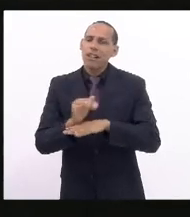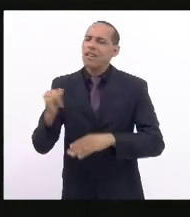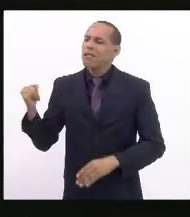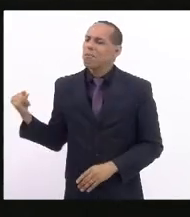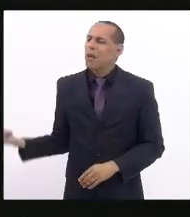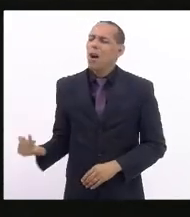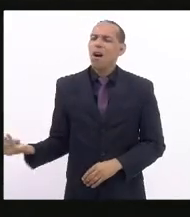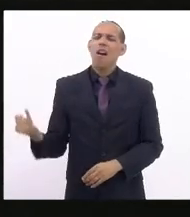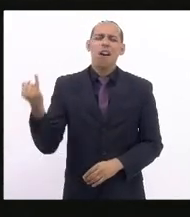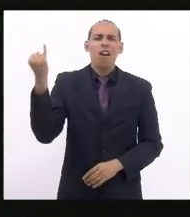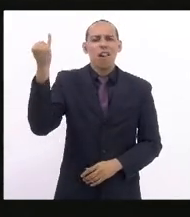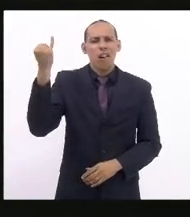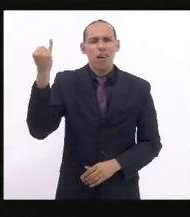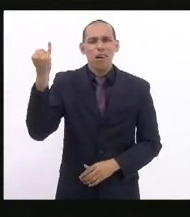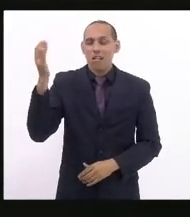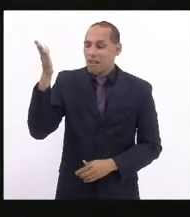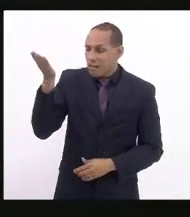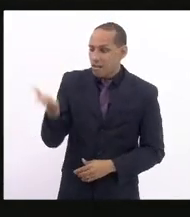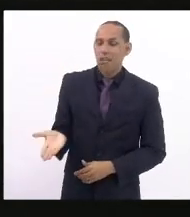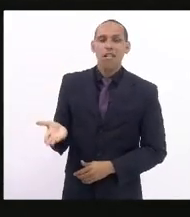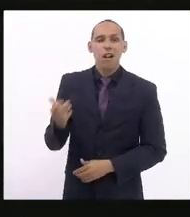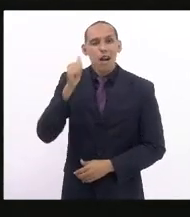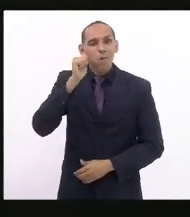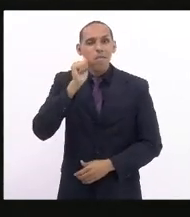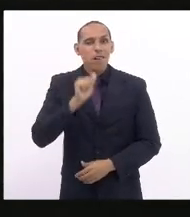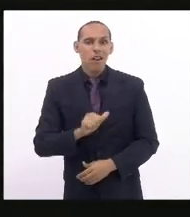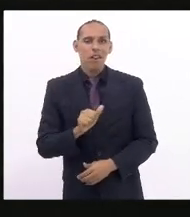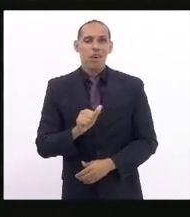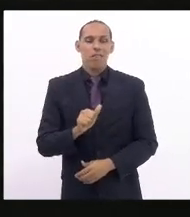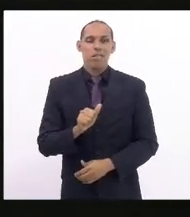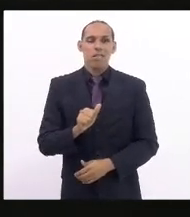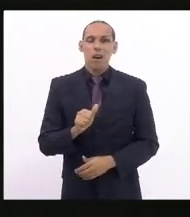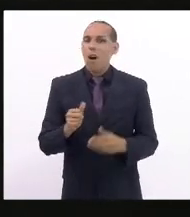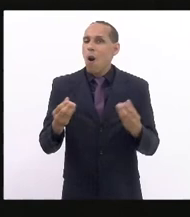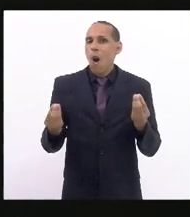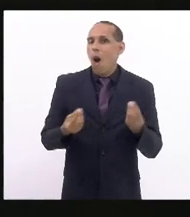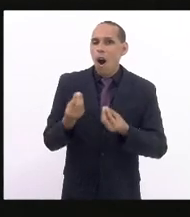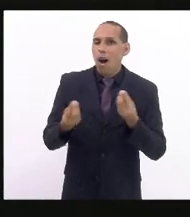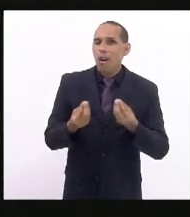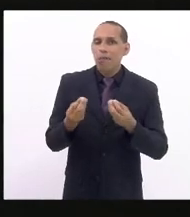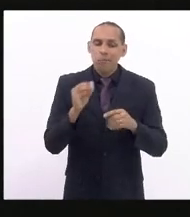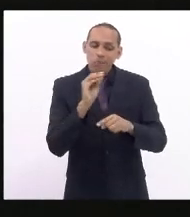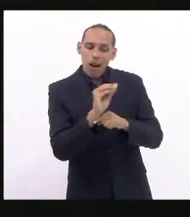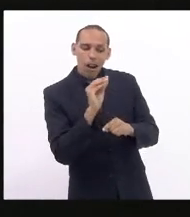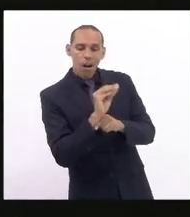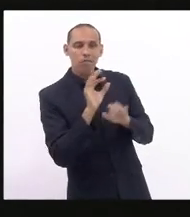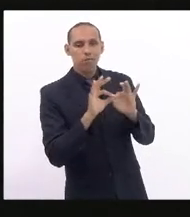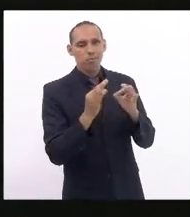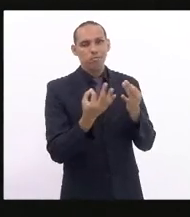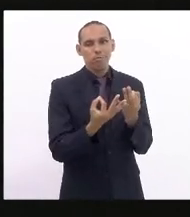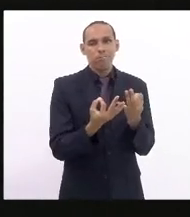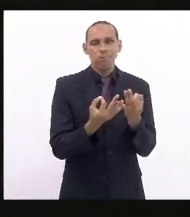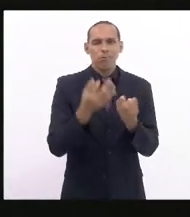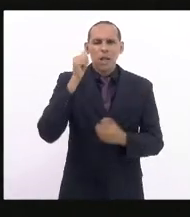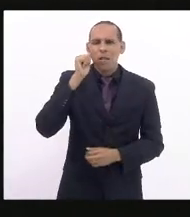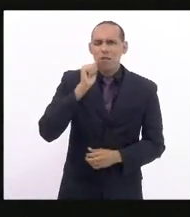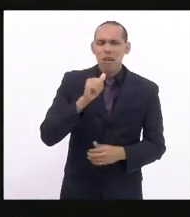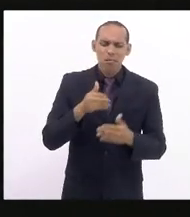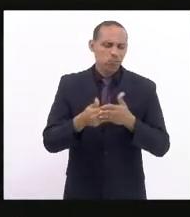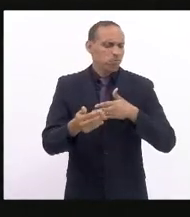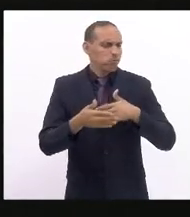esse papel exercido pela mulher na subsistência das suas famílias. Sejam elas